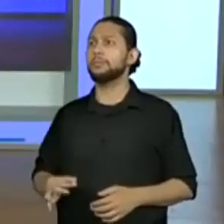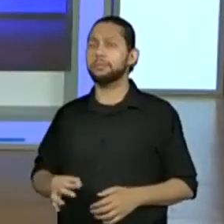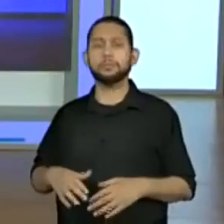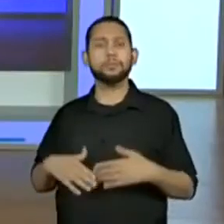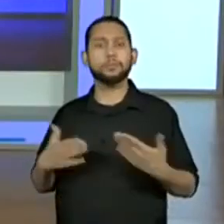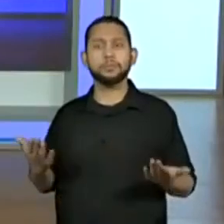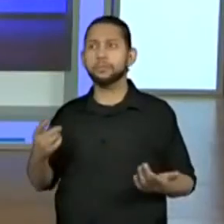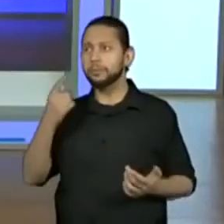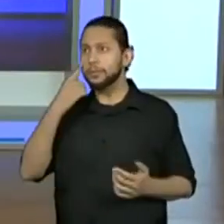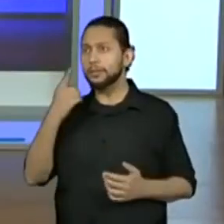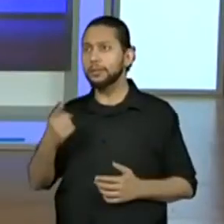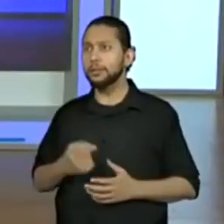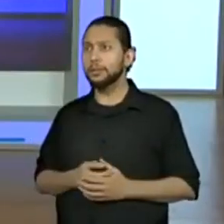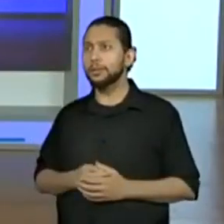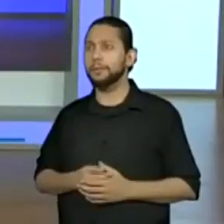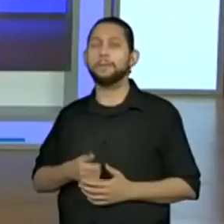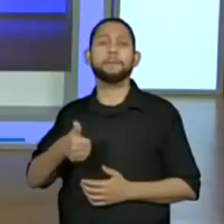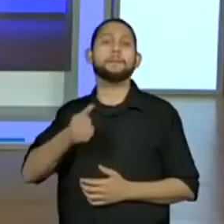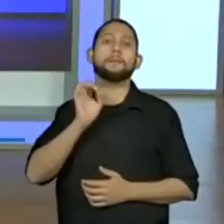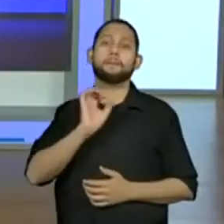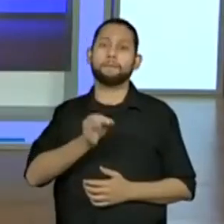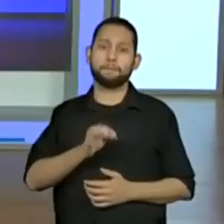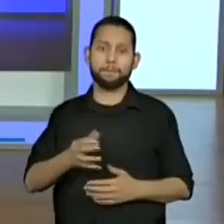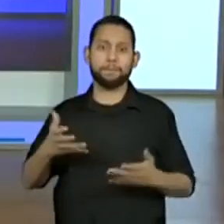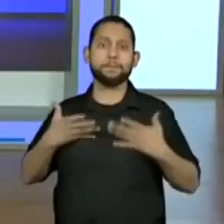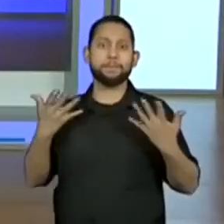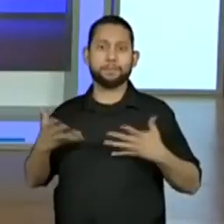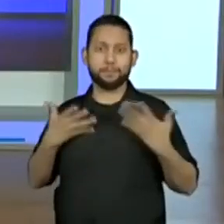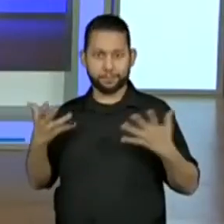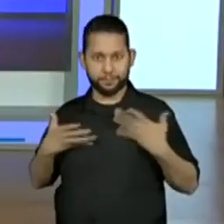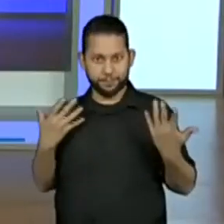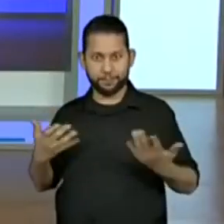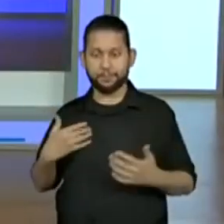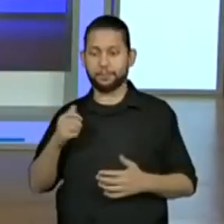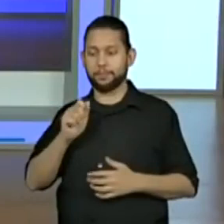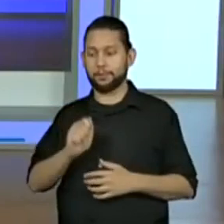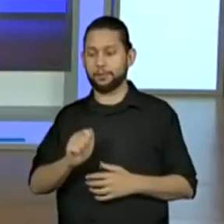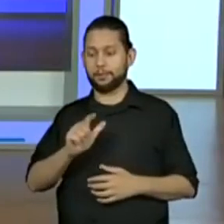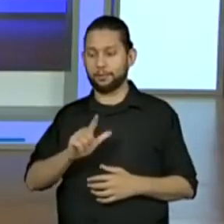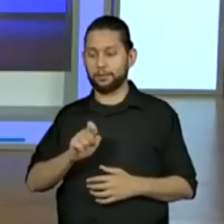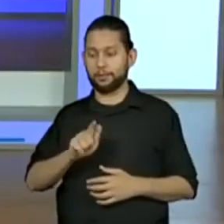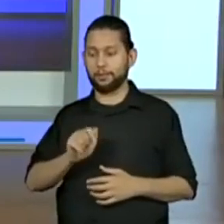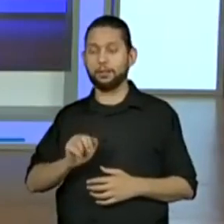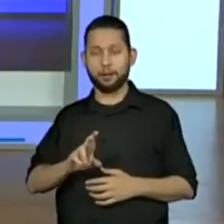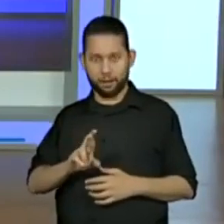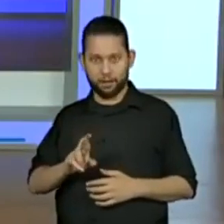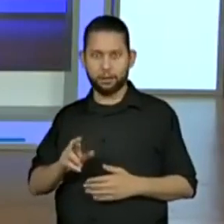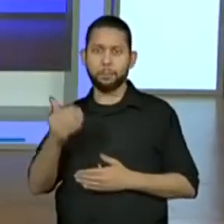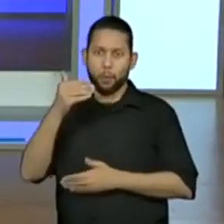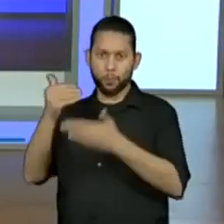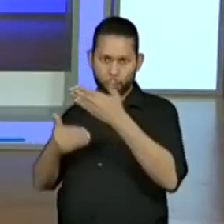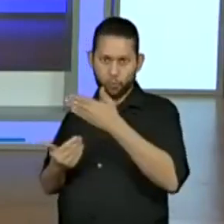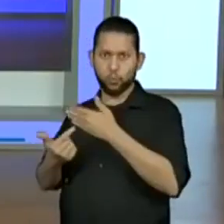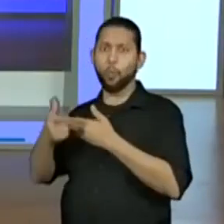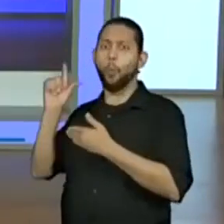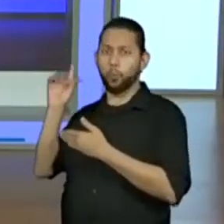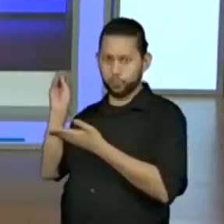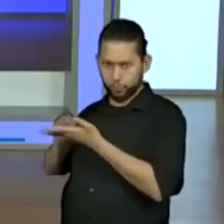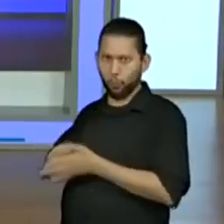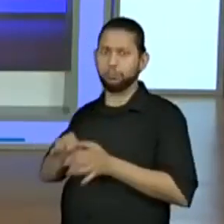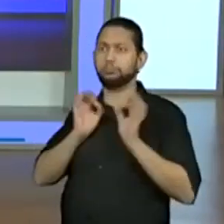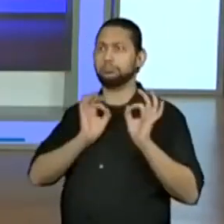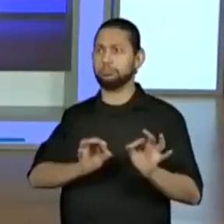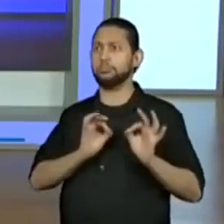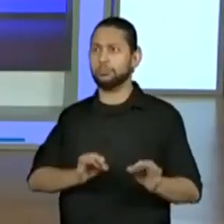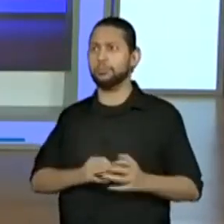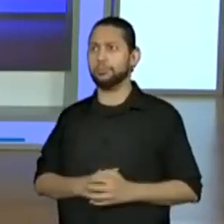olha aí, palavra, é, a palavra alegrar, isso mesmo, completei na outra, no outro slide. Vamos ver o nome dos alunos